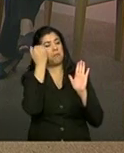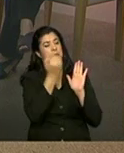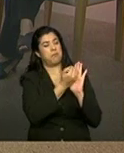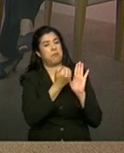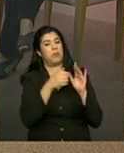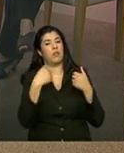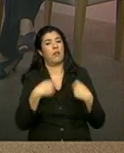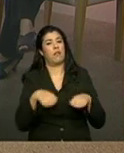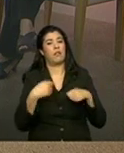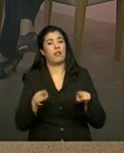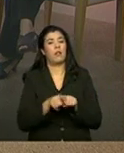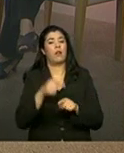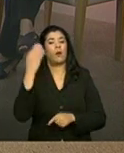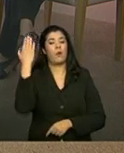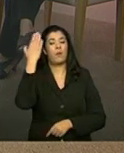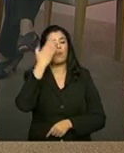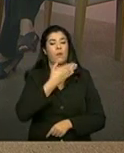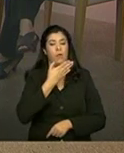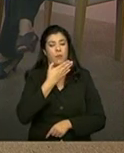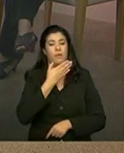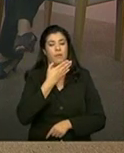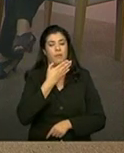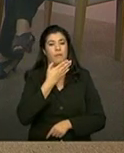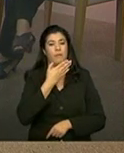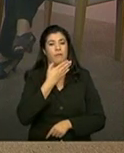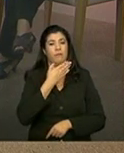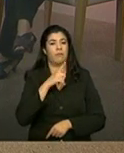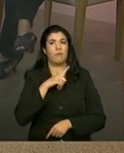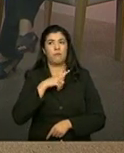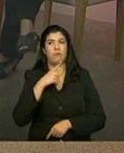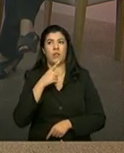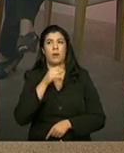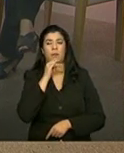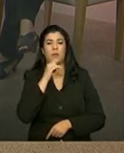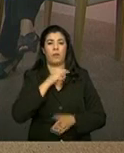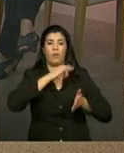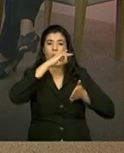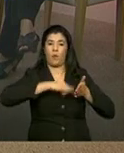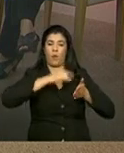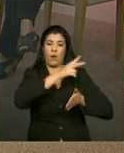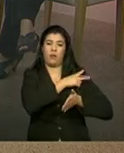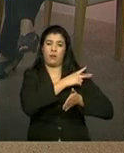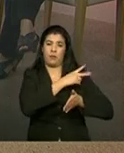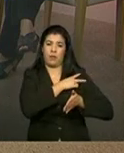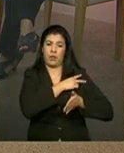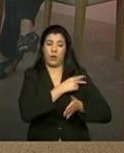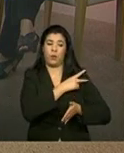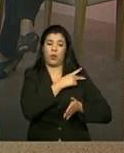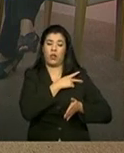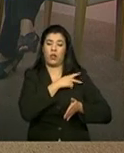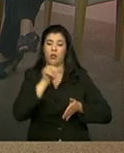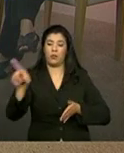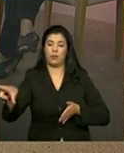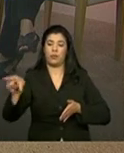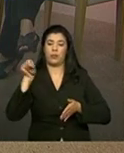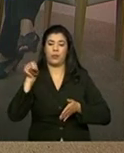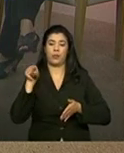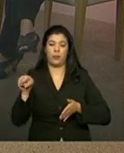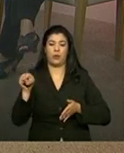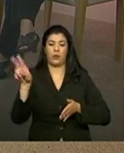comprovação, um instrumento técnico, do técnico que foi encaminhar aquele